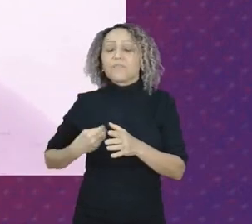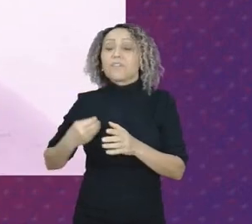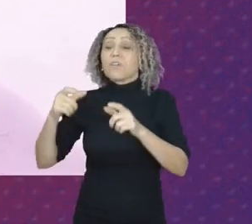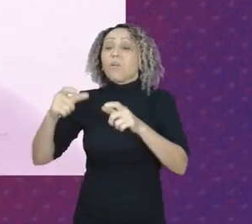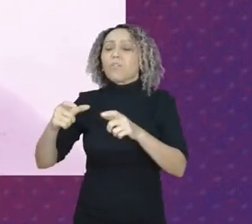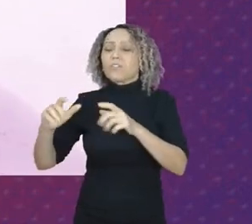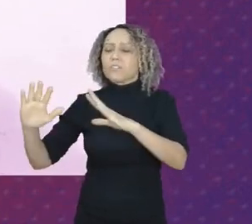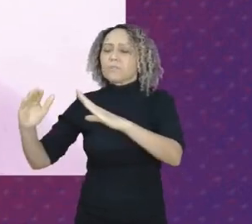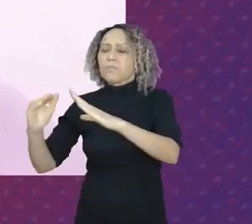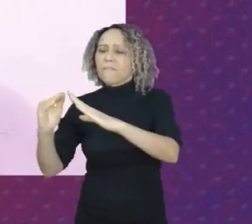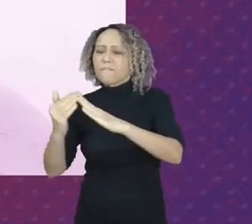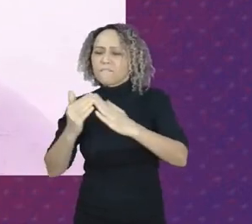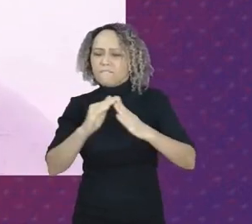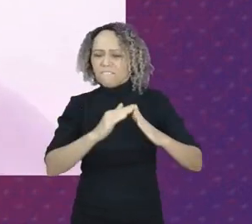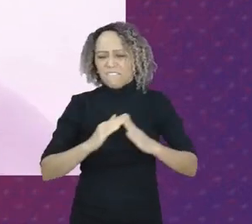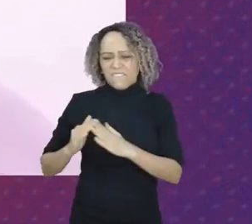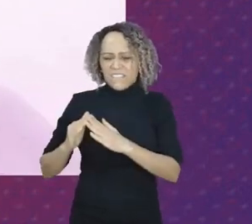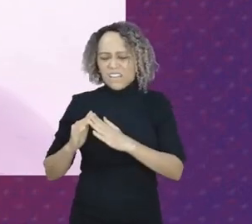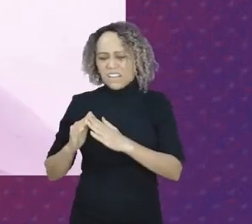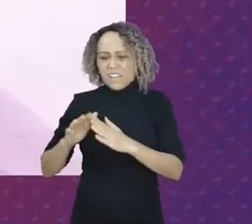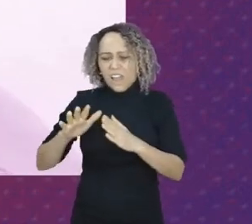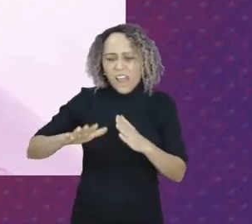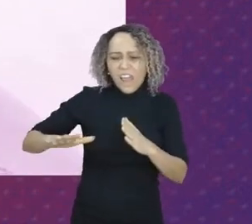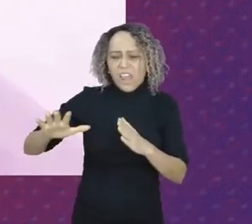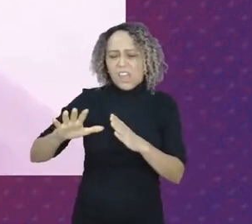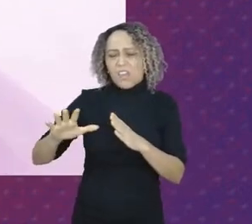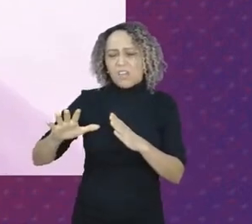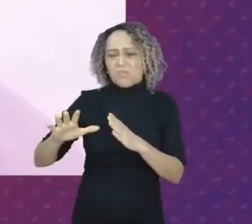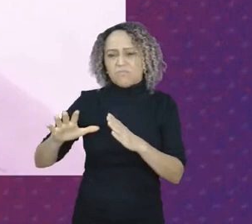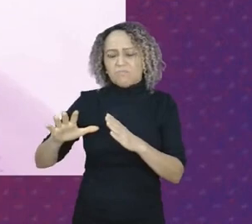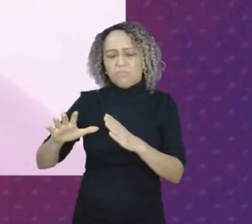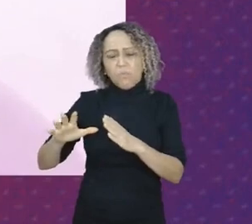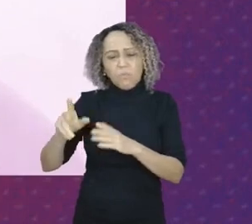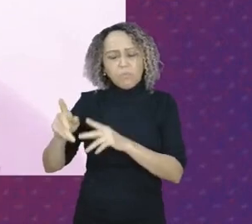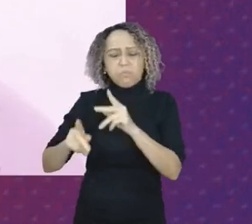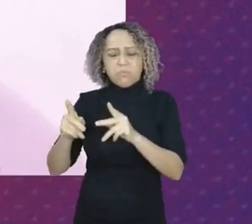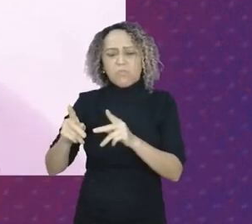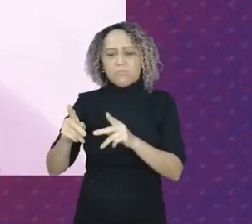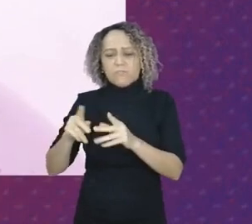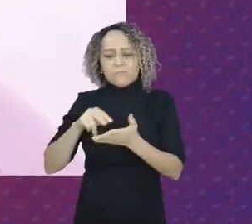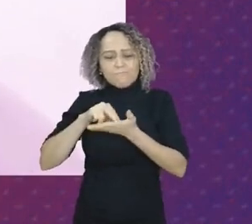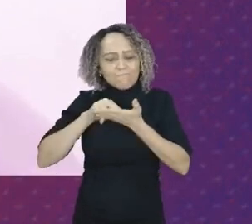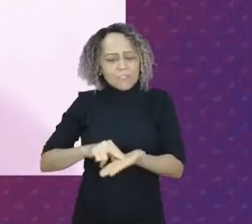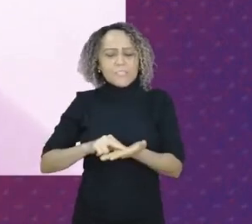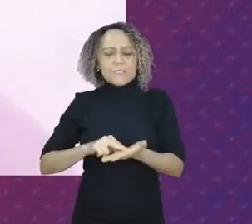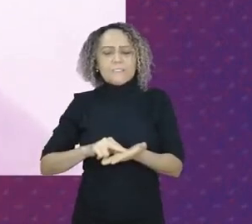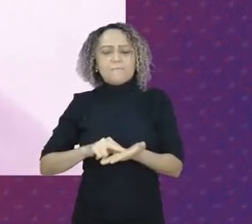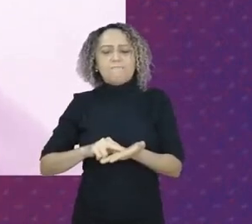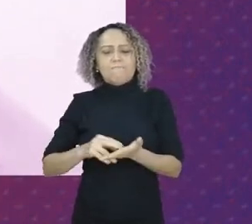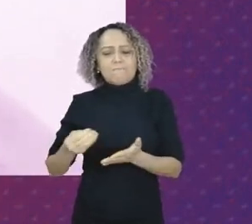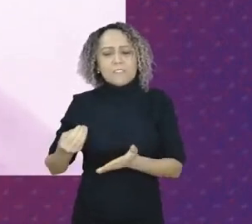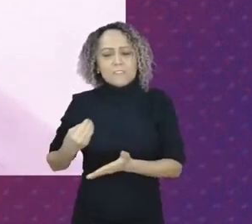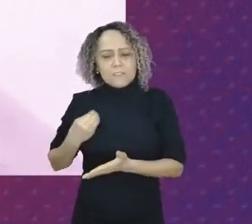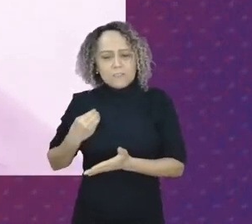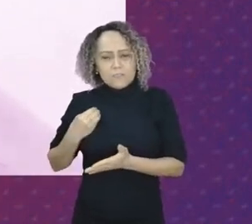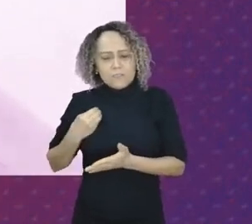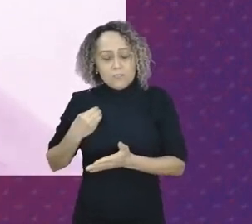resistência e sobrevivência pós-período pandêmico. Vamos olhar,